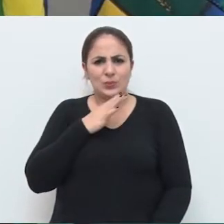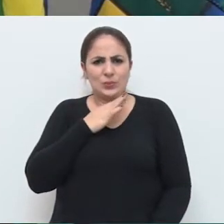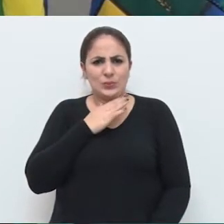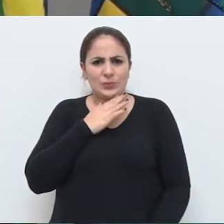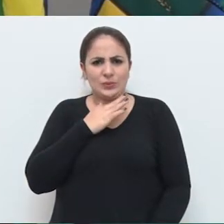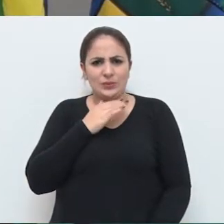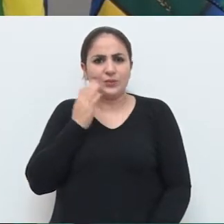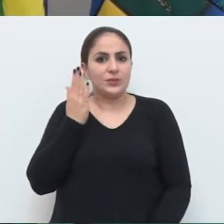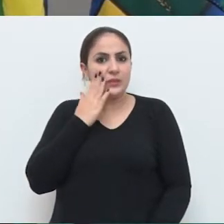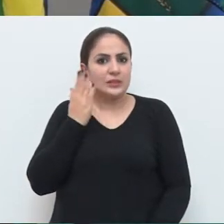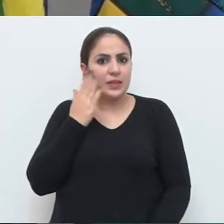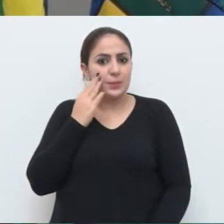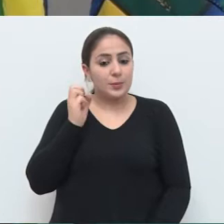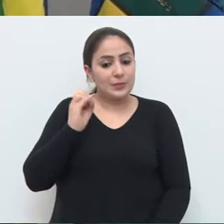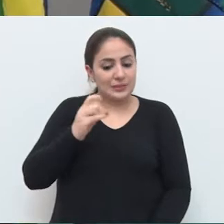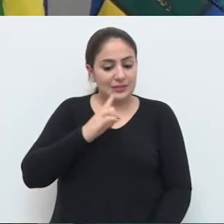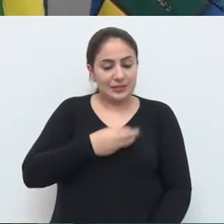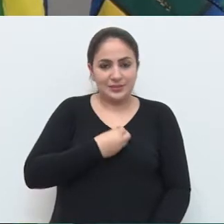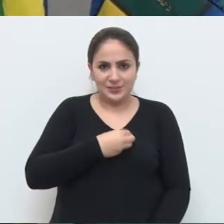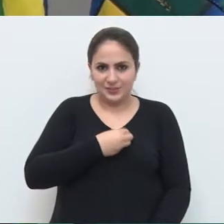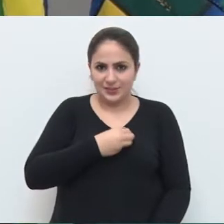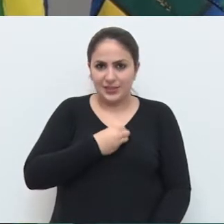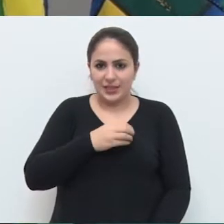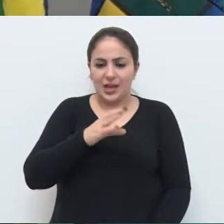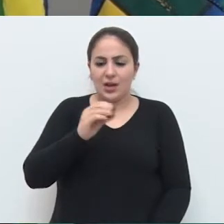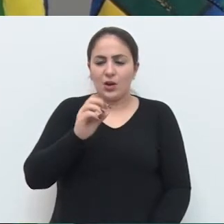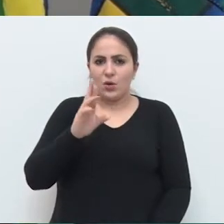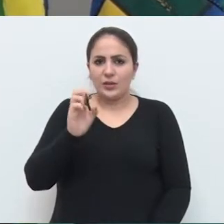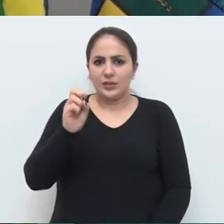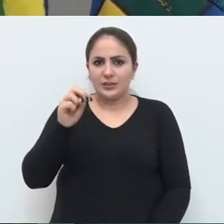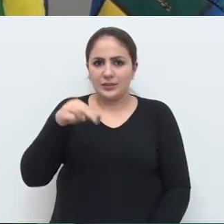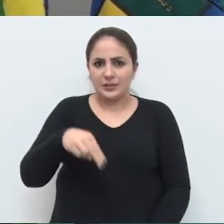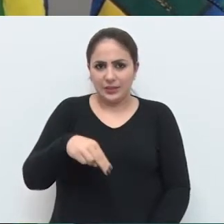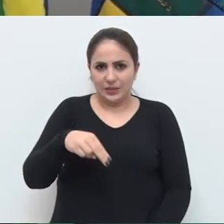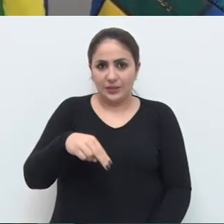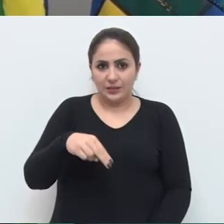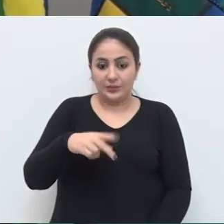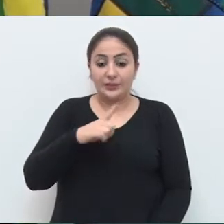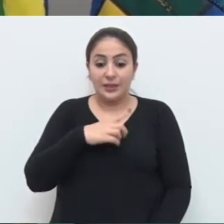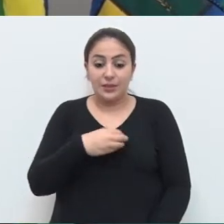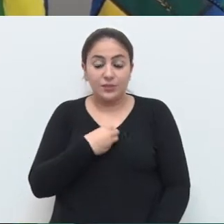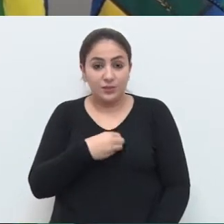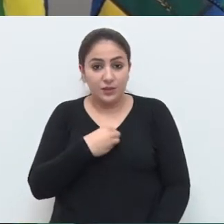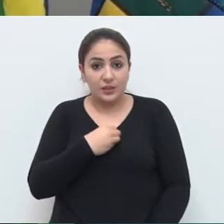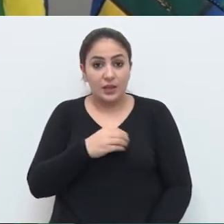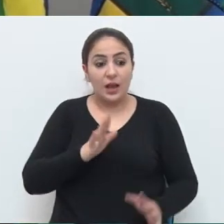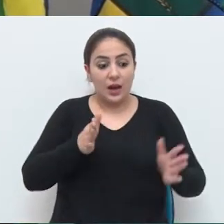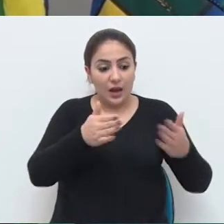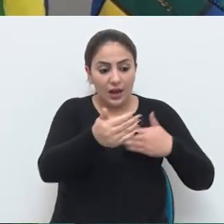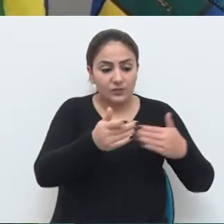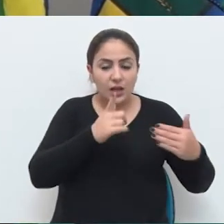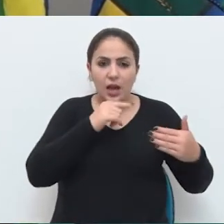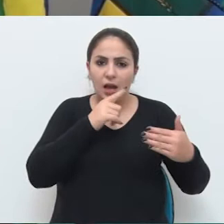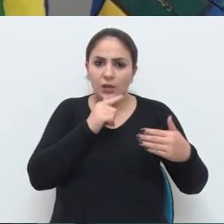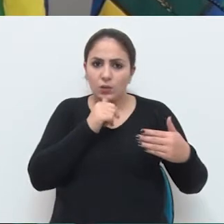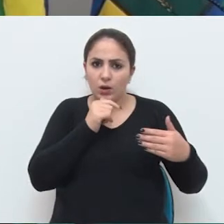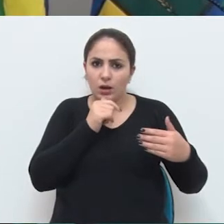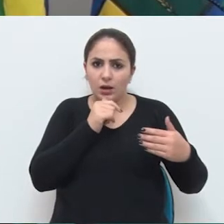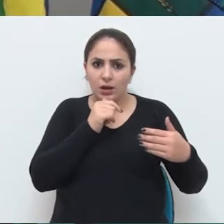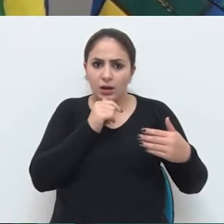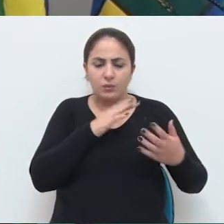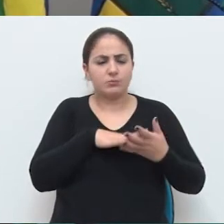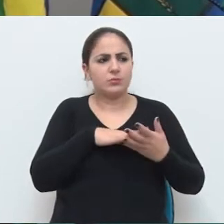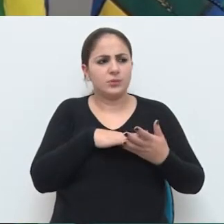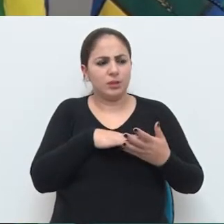que a água, quando ela sai da Corsã, ela já sai tratada e são águas potáveis. Quando ela vem para o reservatório, para a caixa d'água, nós não sabemos qual é o período